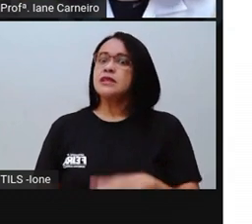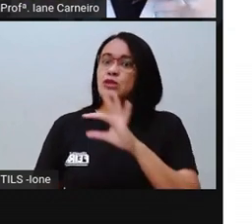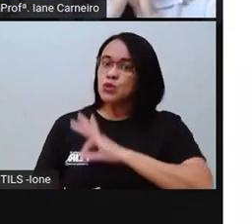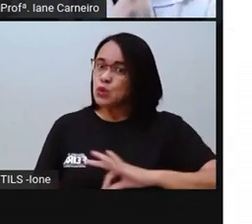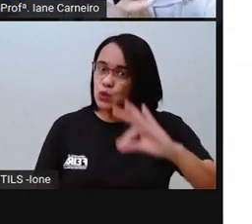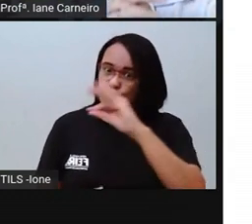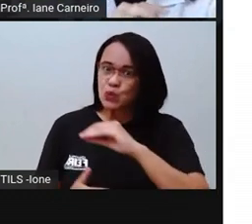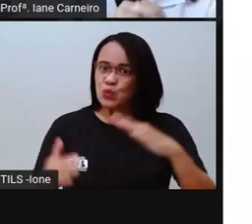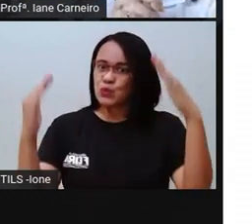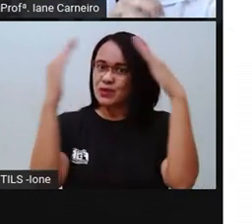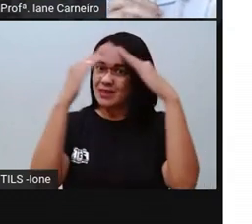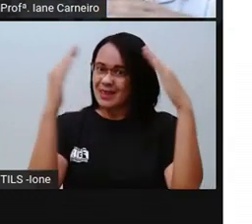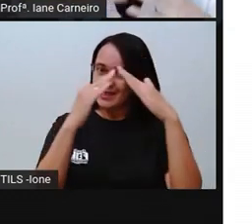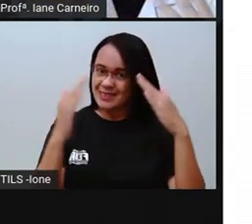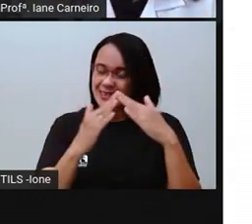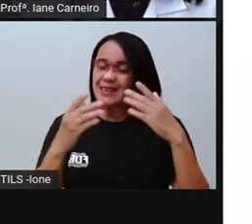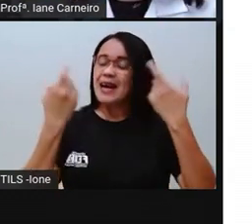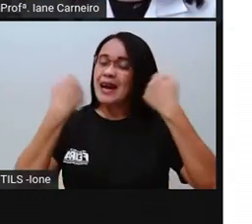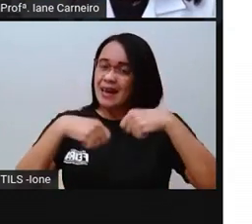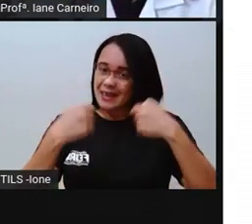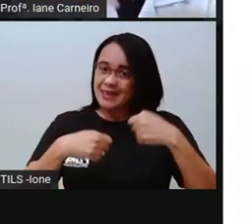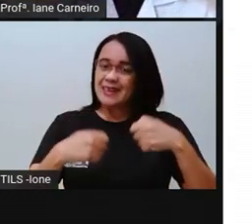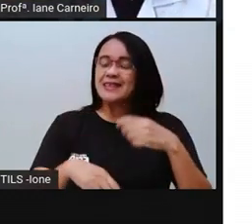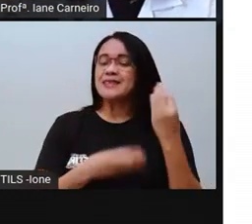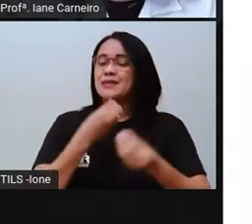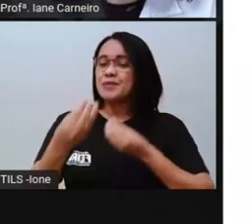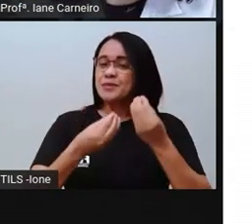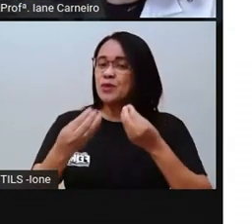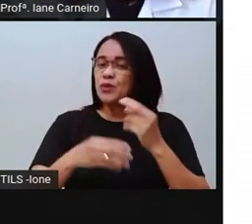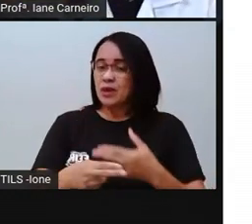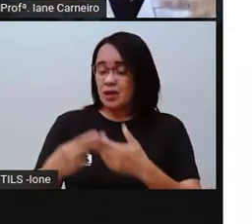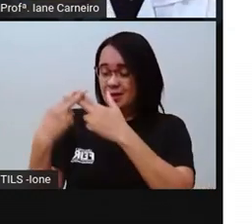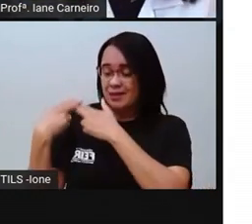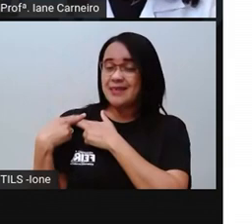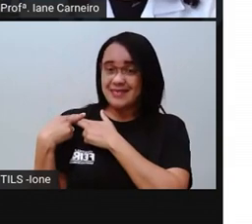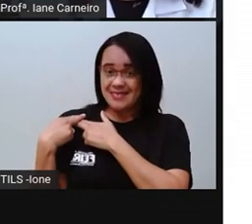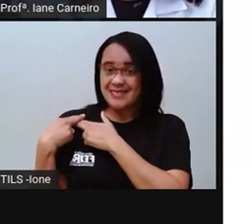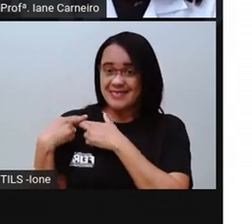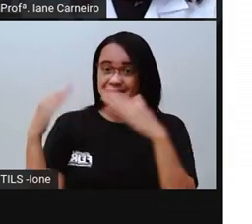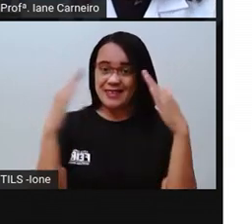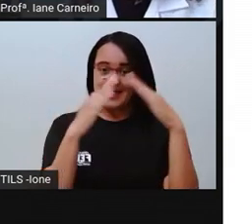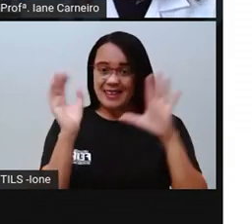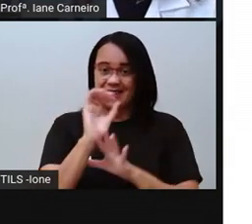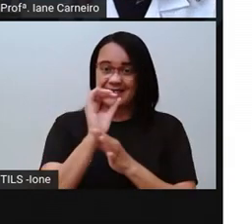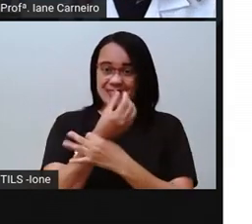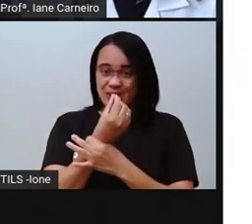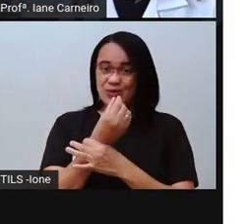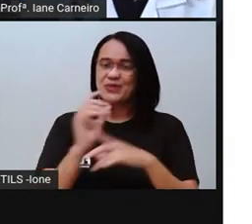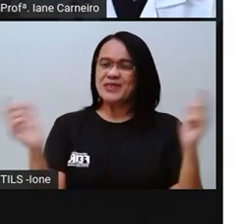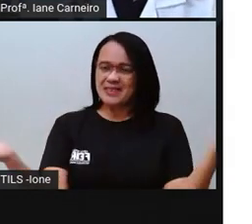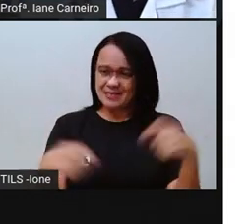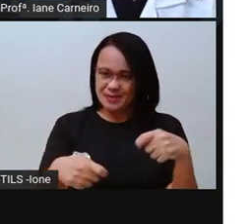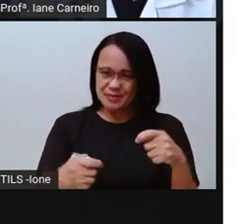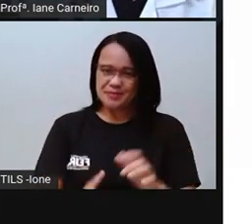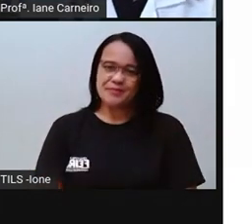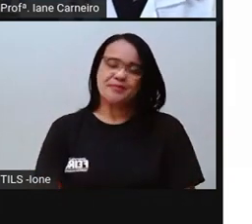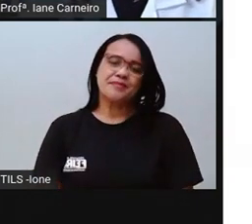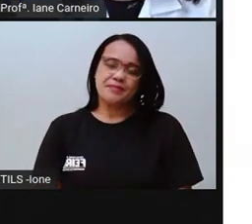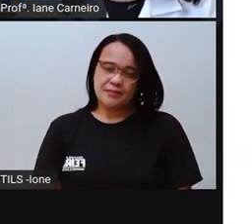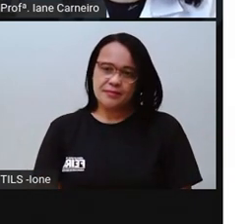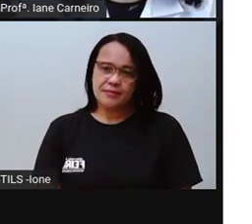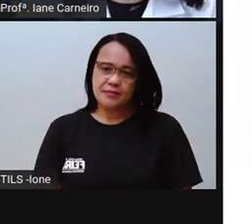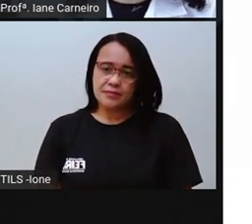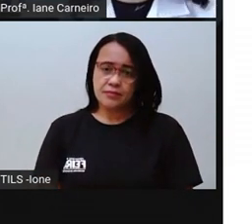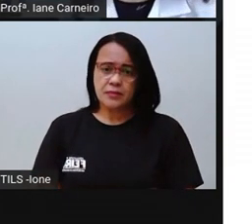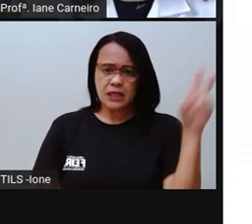casa é responsável por tornar essa casa mais segura, pra todo mundo que vive nela. E aí,